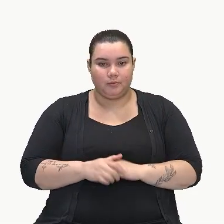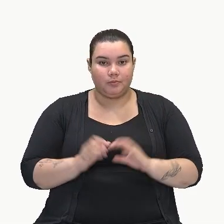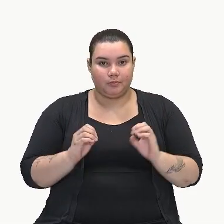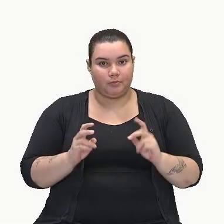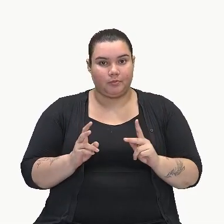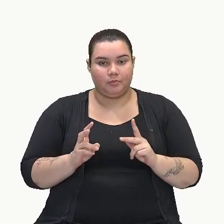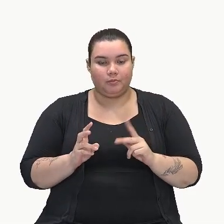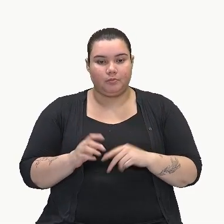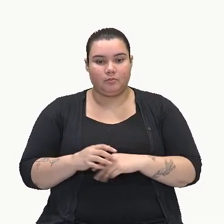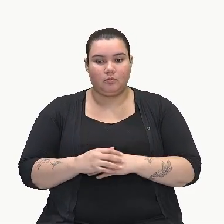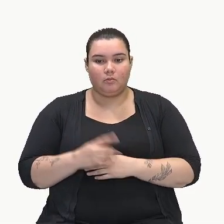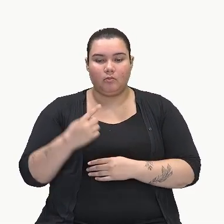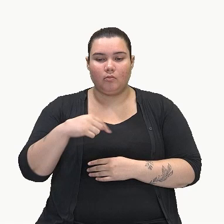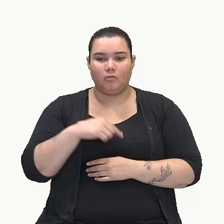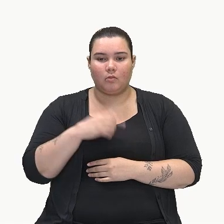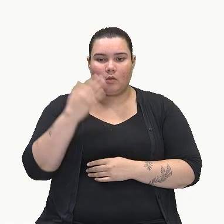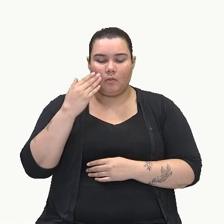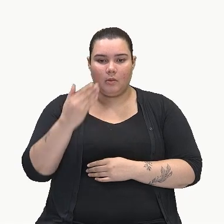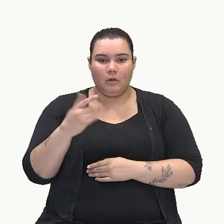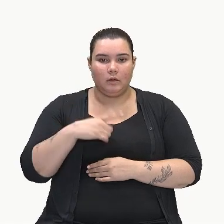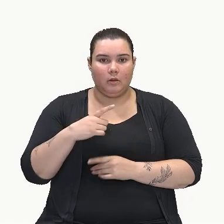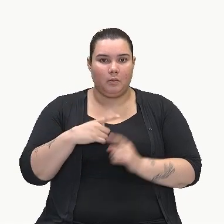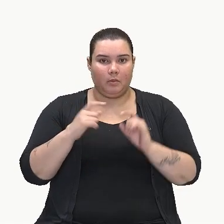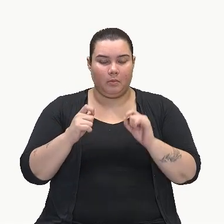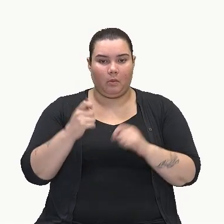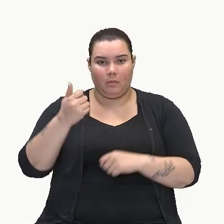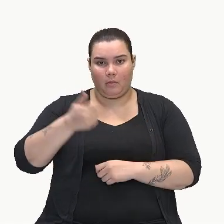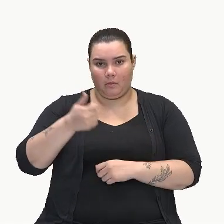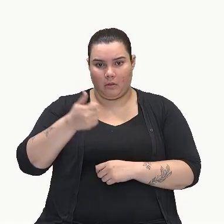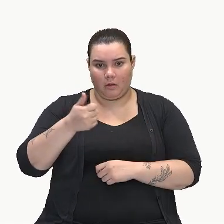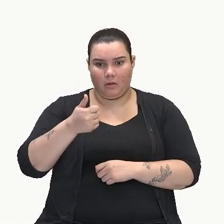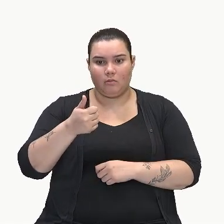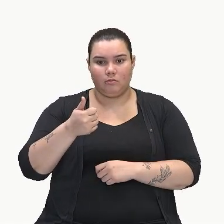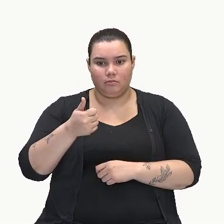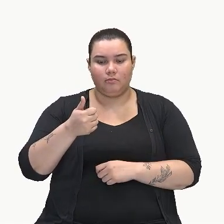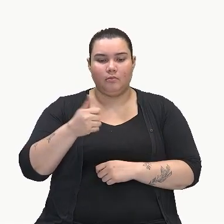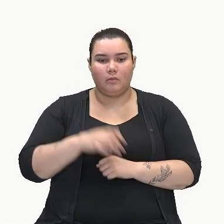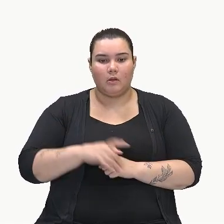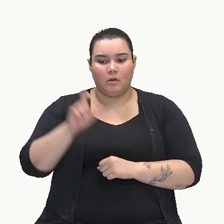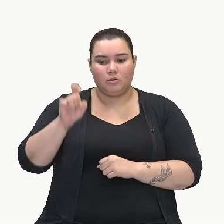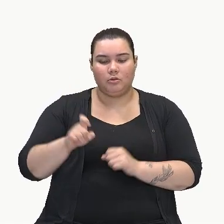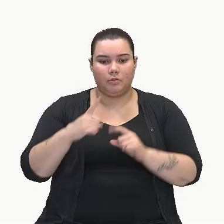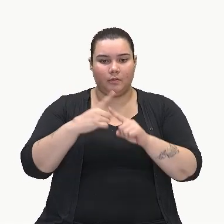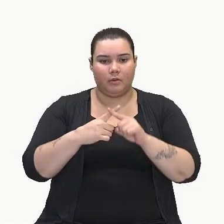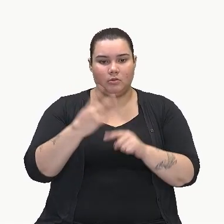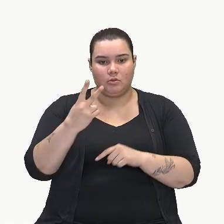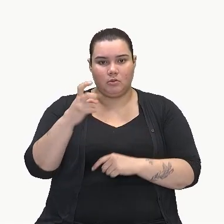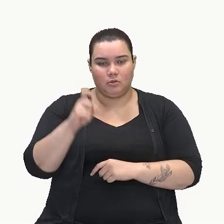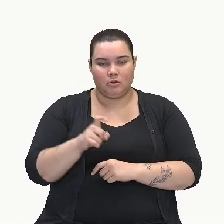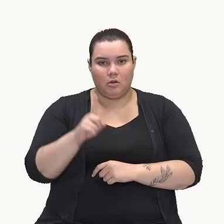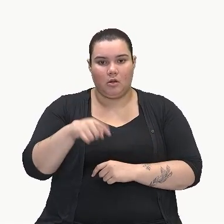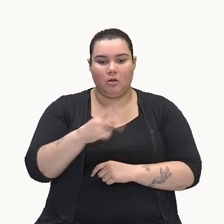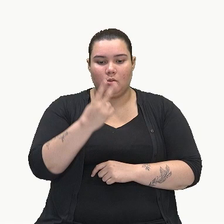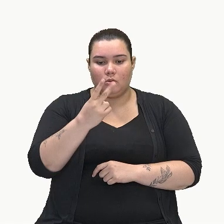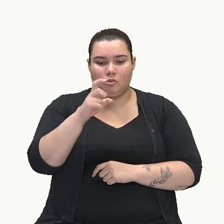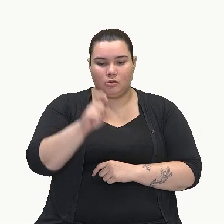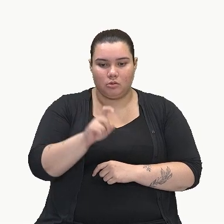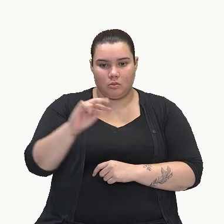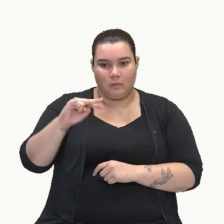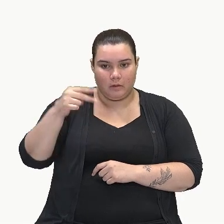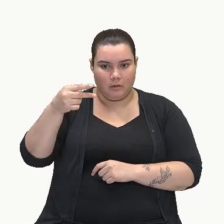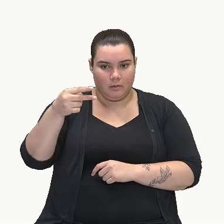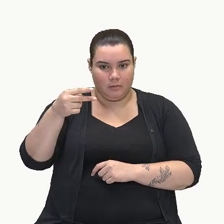como a gente acabou de ver, multiplica pelo primeiro, x vezes 2x, 2x ao quadrado.